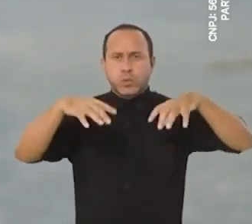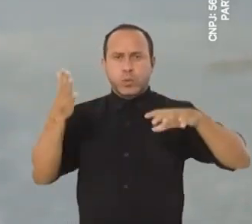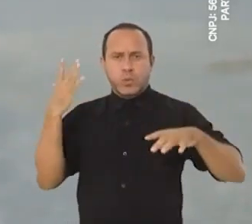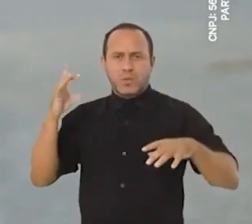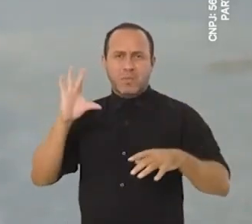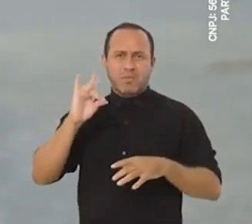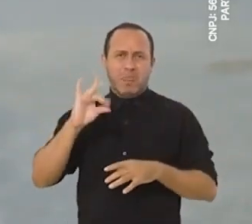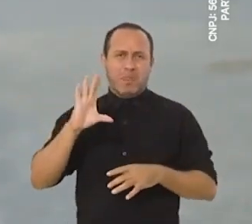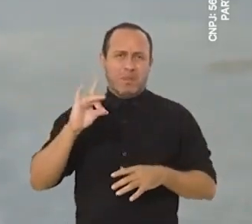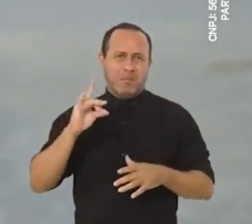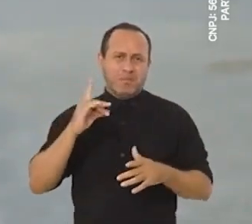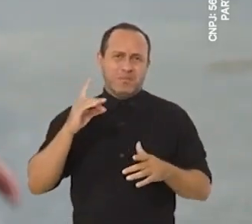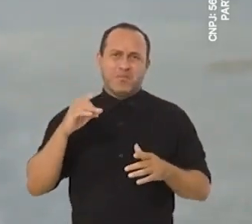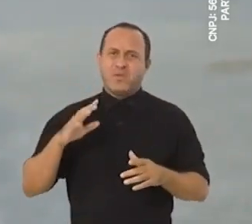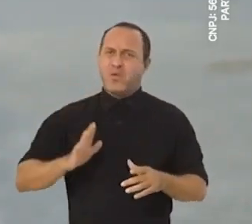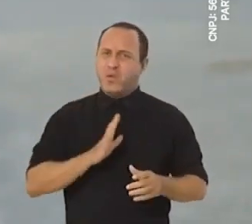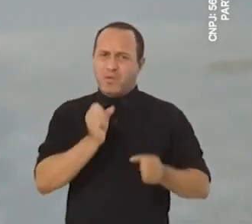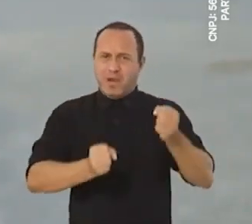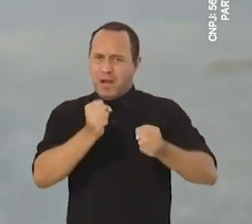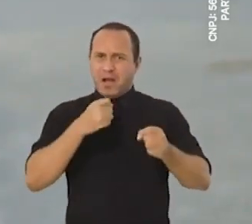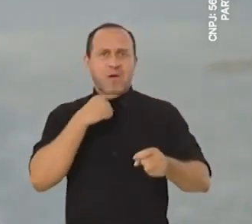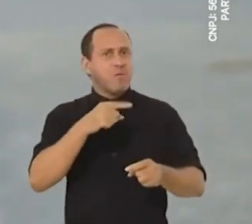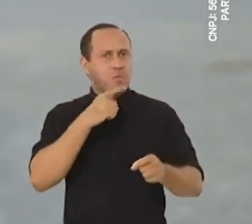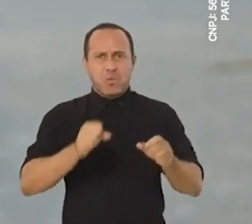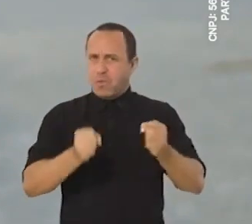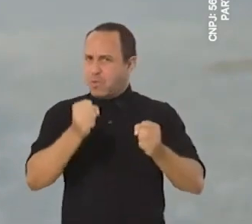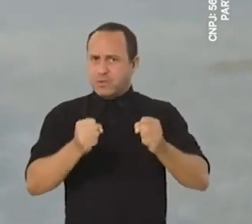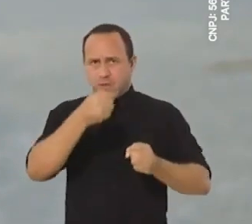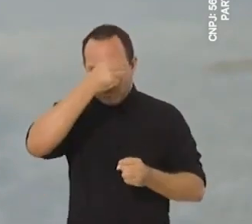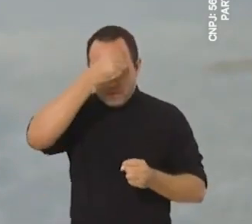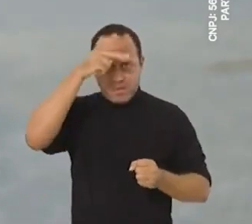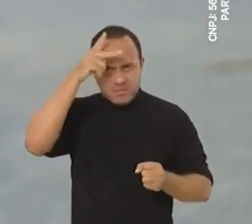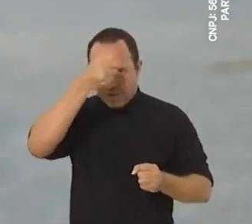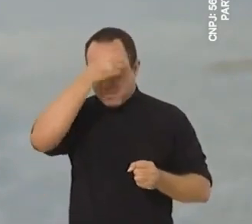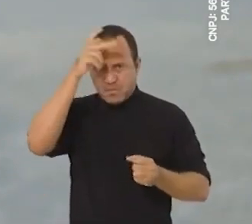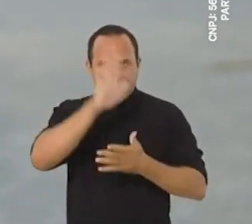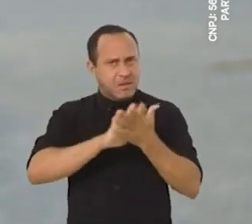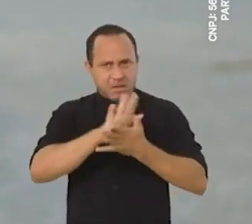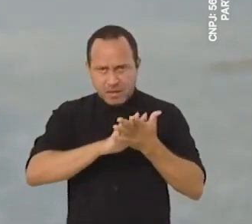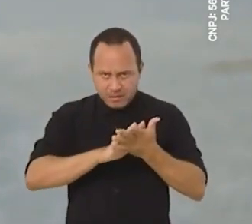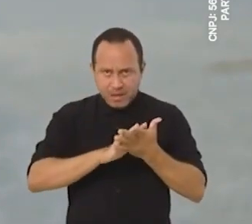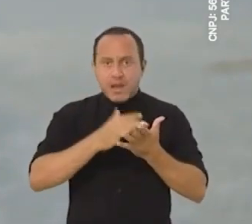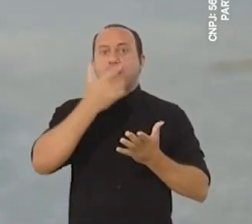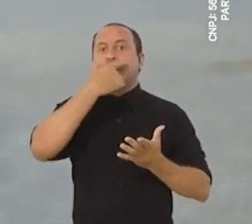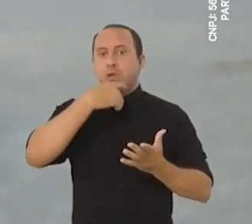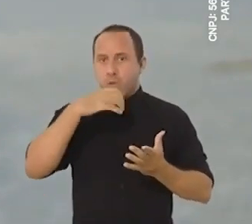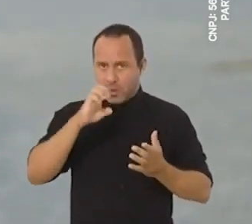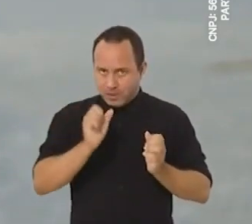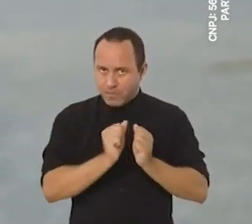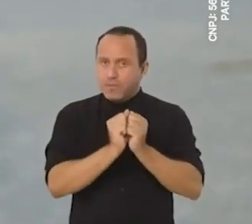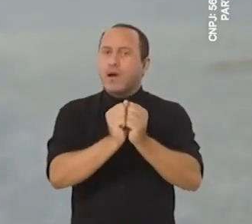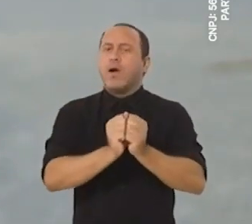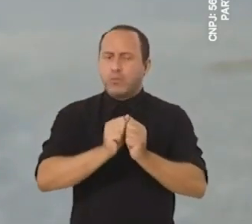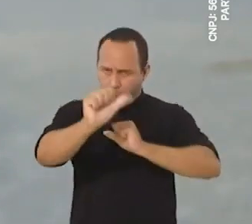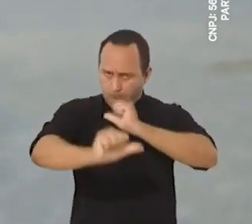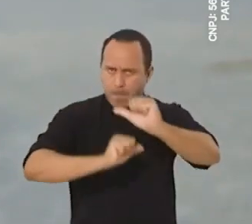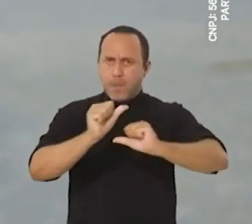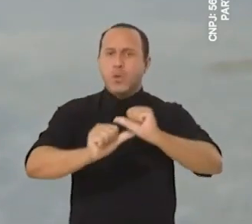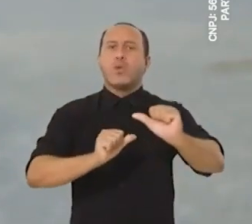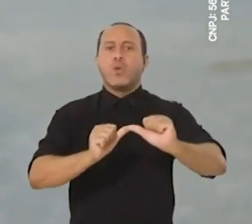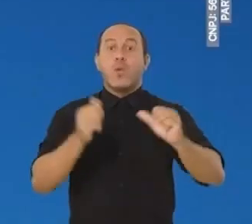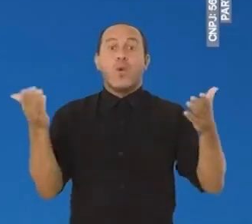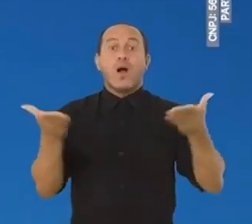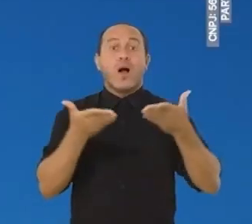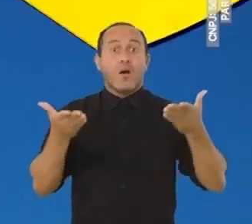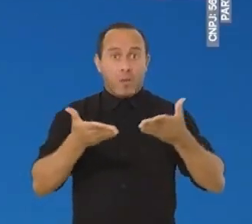Chuvia ali, carro nenhum passava e graças a Deus passava prefeito, mas prefeito ninguém fazia nada. E com o Edvaldo, graças a Deus,